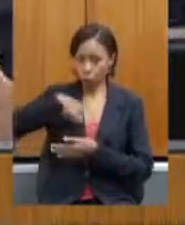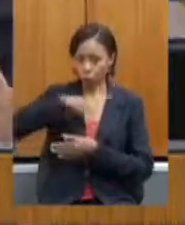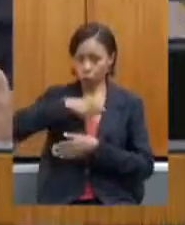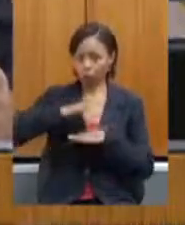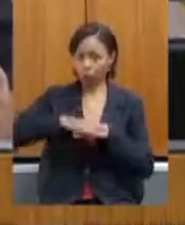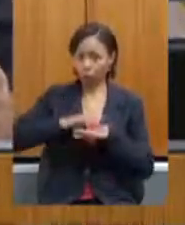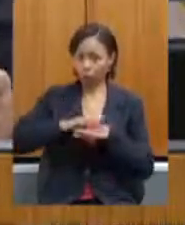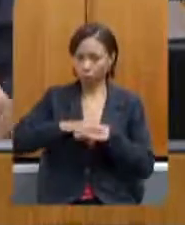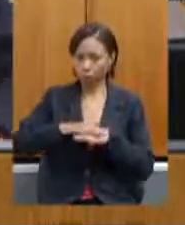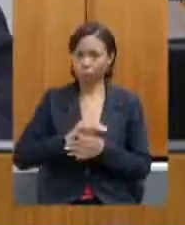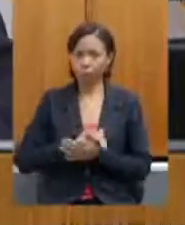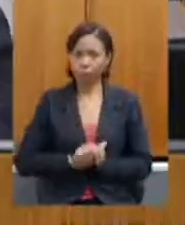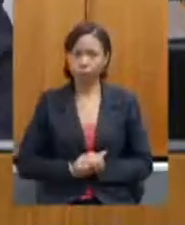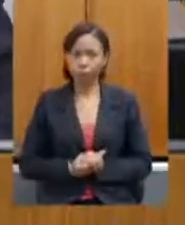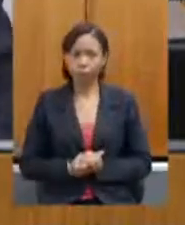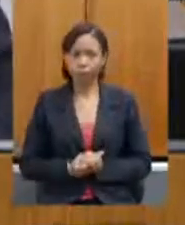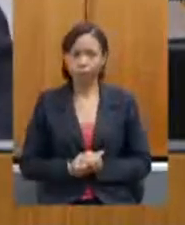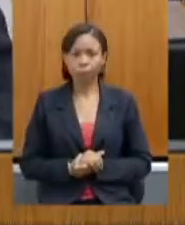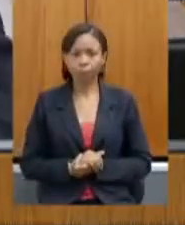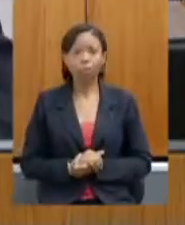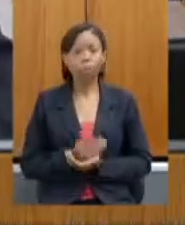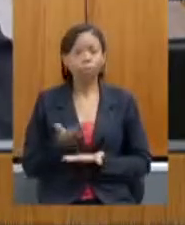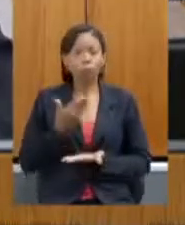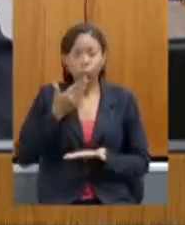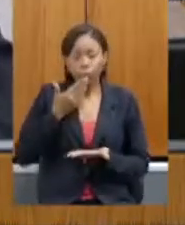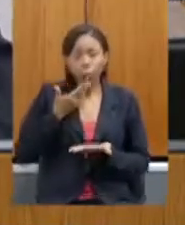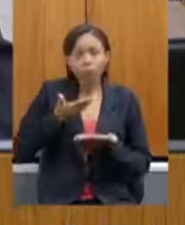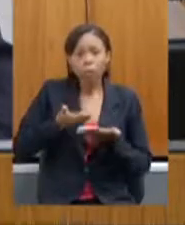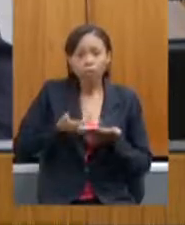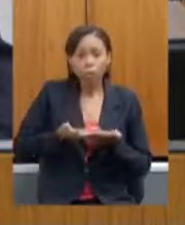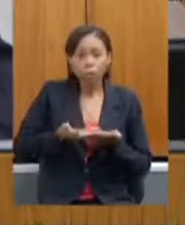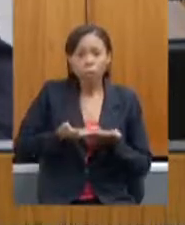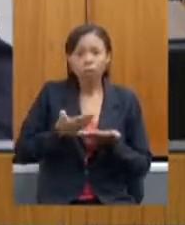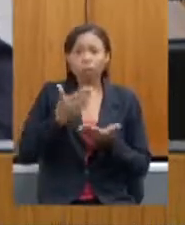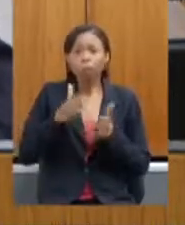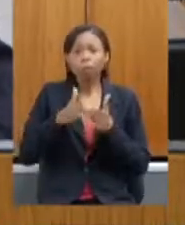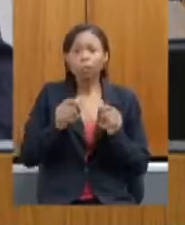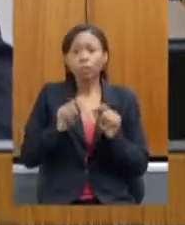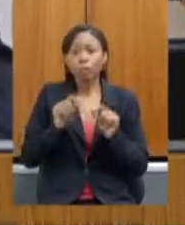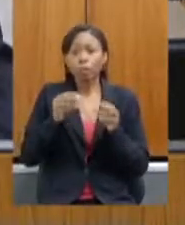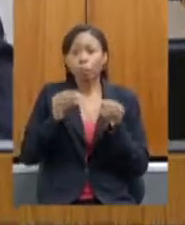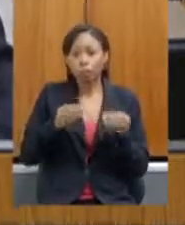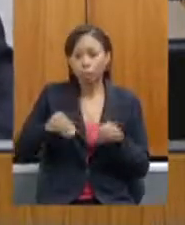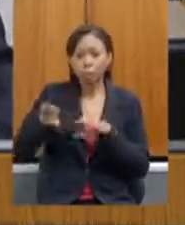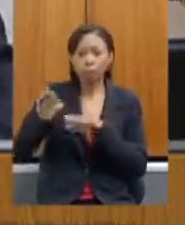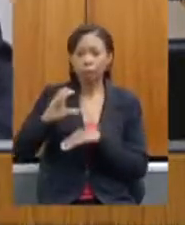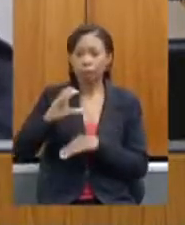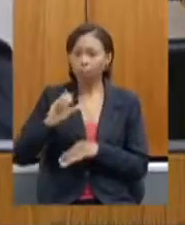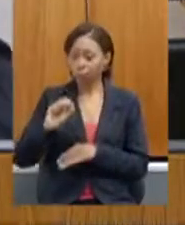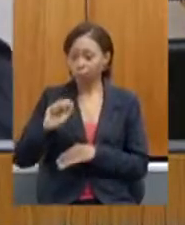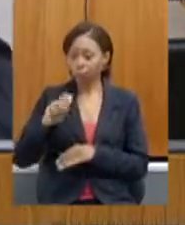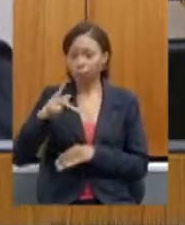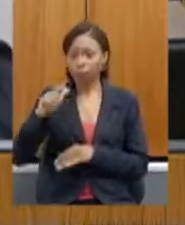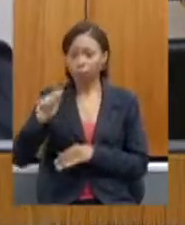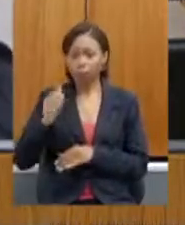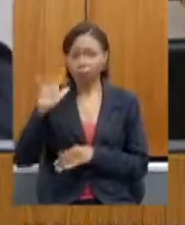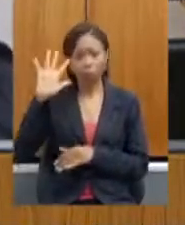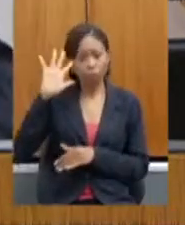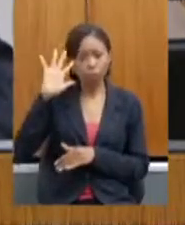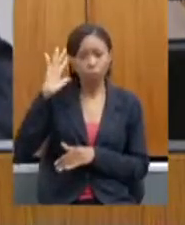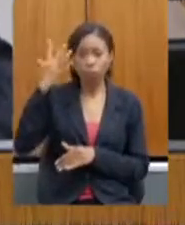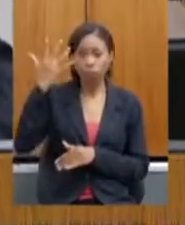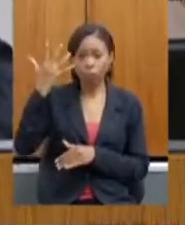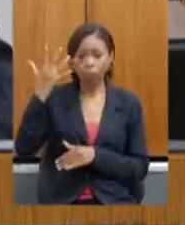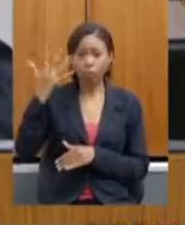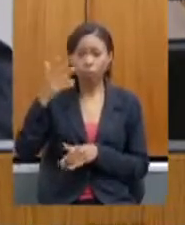então requerimento requer seja encaminhado a SEAPA pedido de providências para que sejam